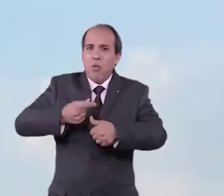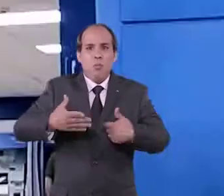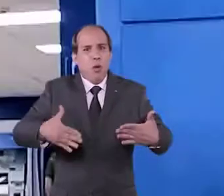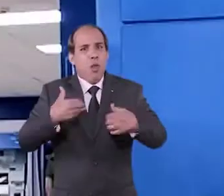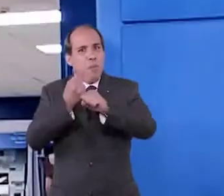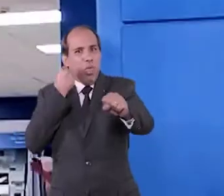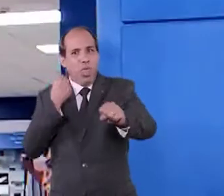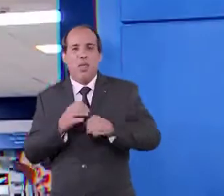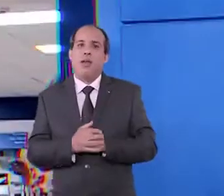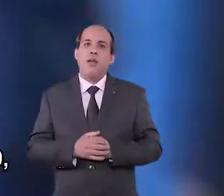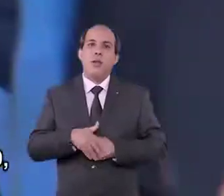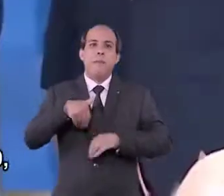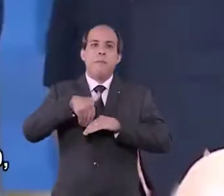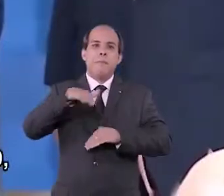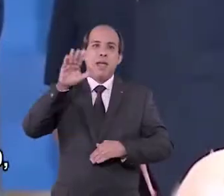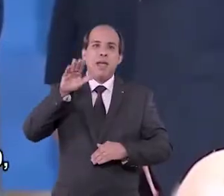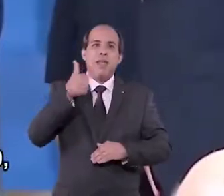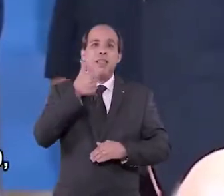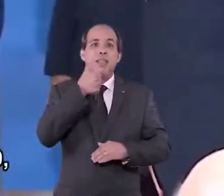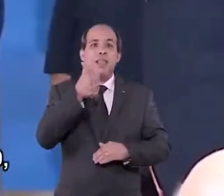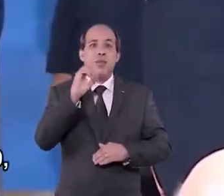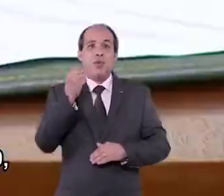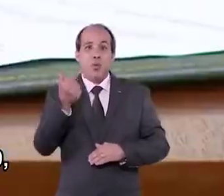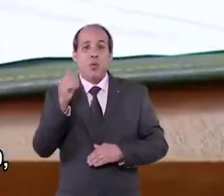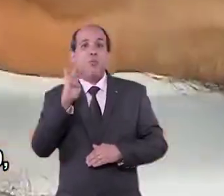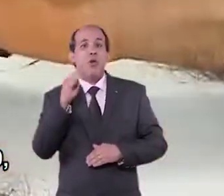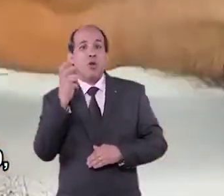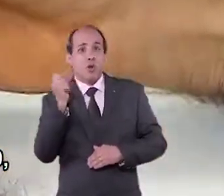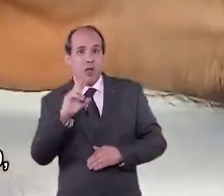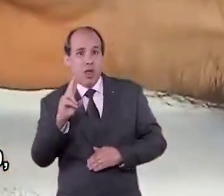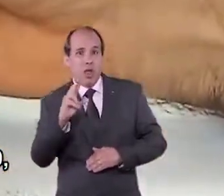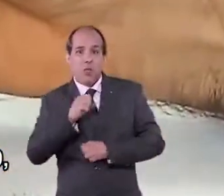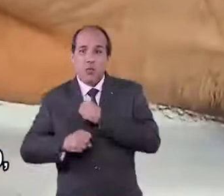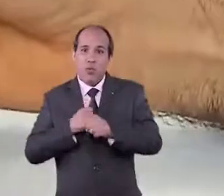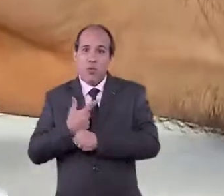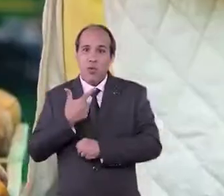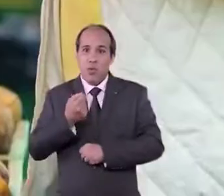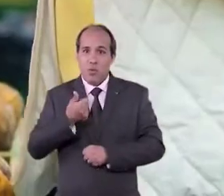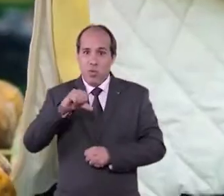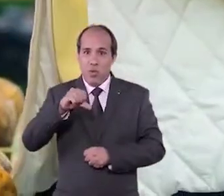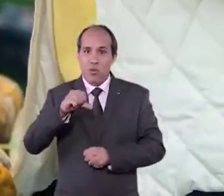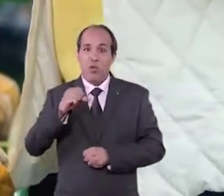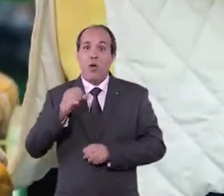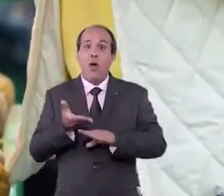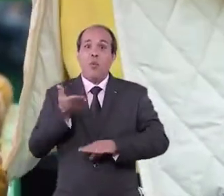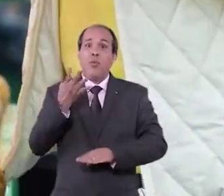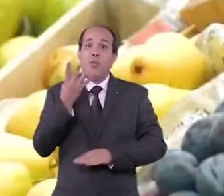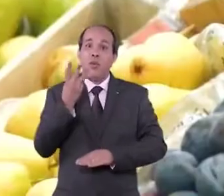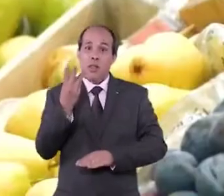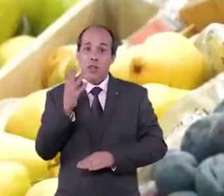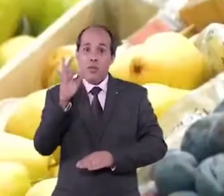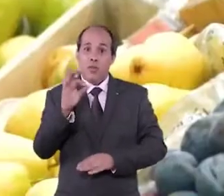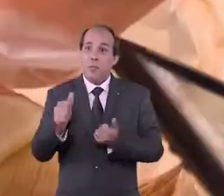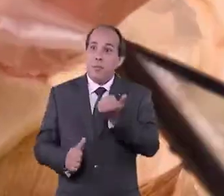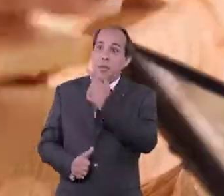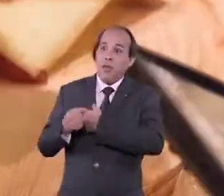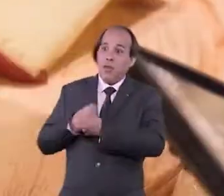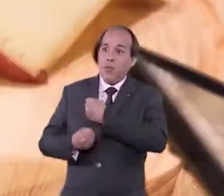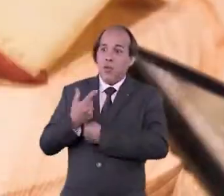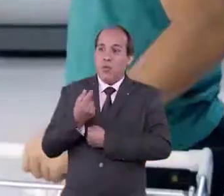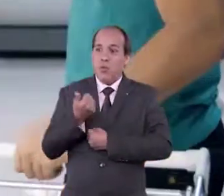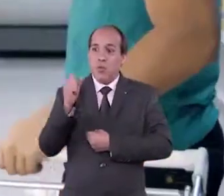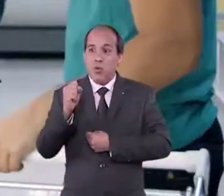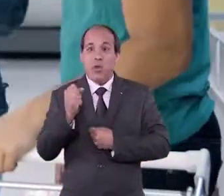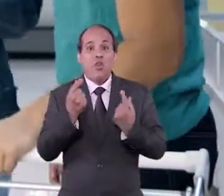passaram a dar lucro. Foram mais de 101 bilhões em 2019, 43% a mais que em 2018.